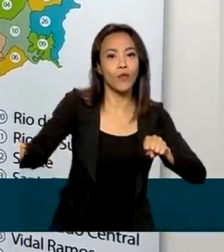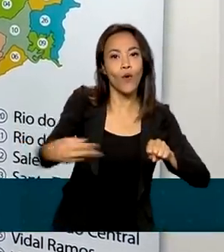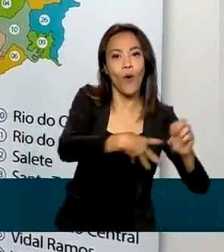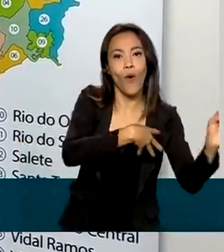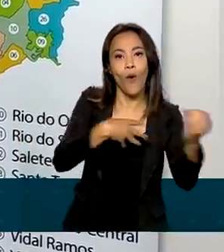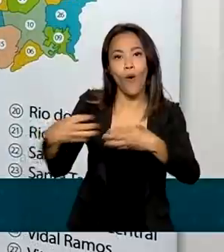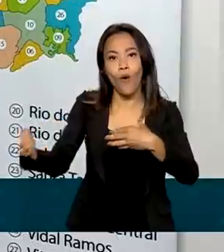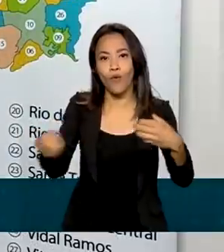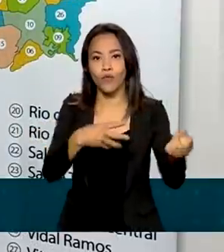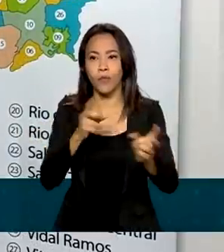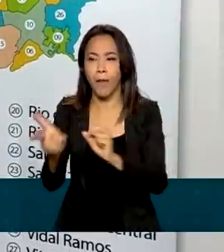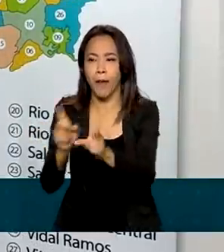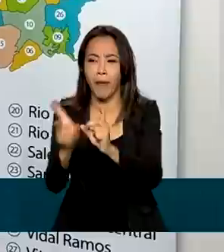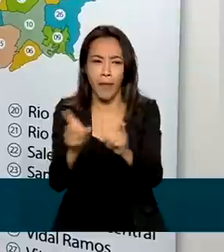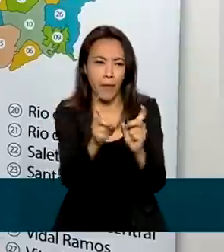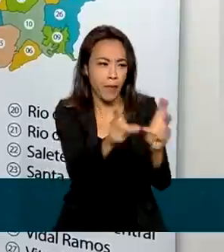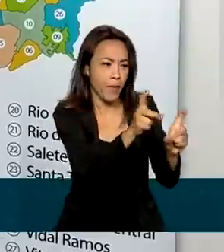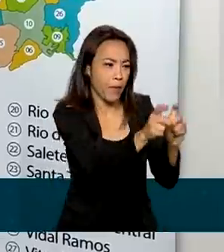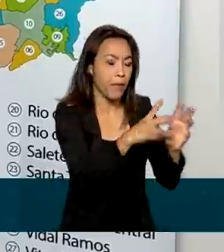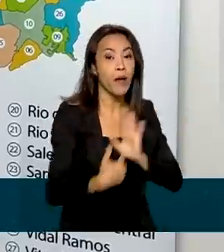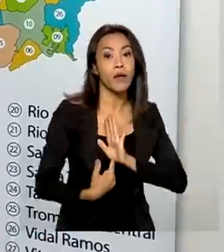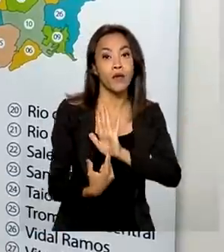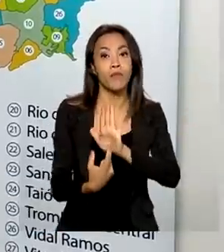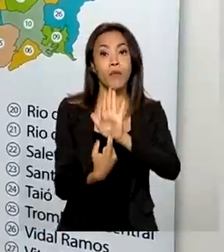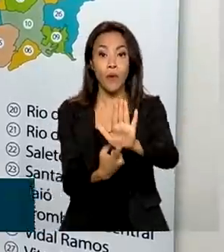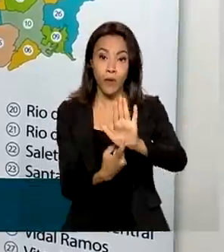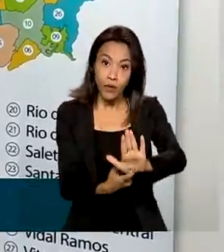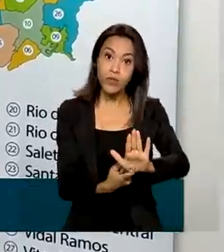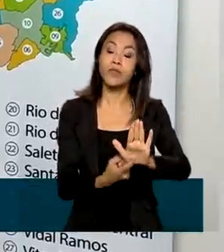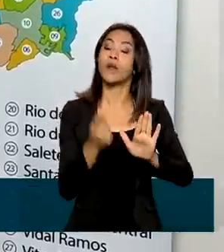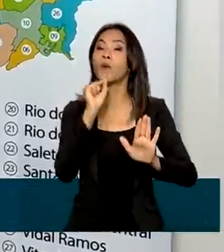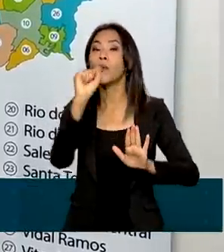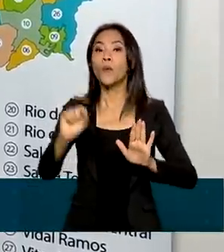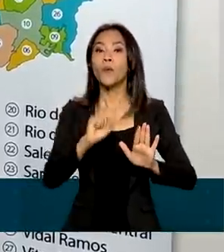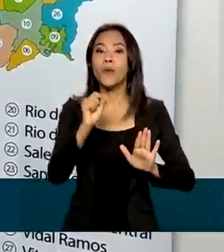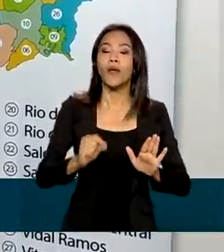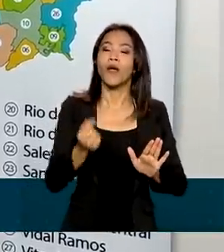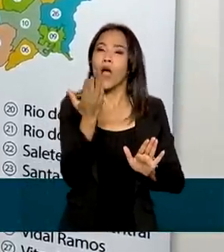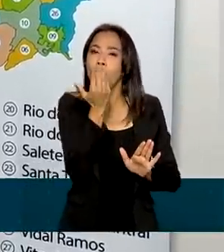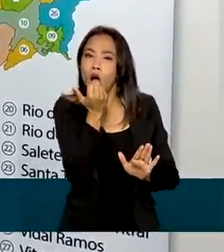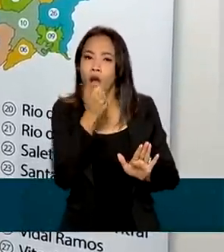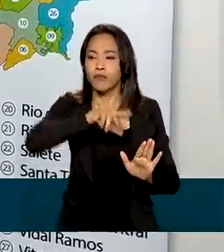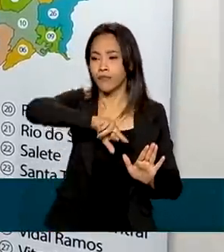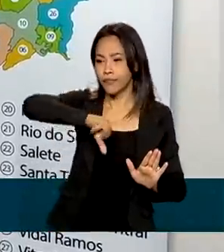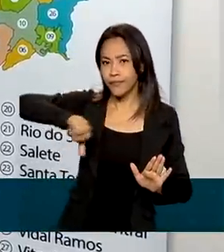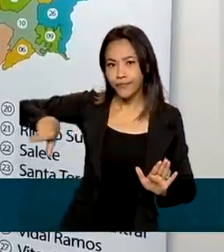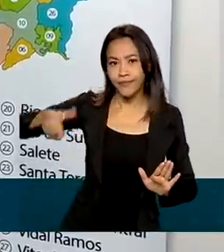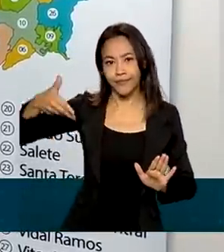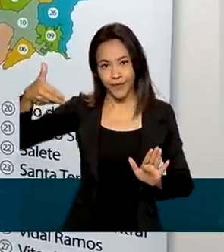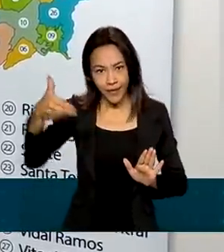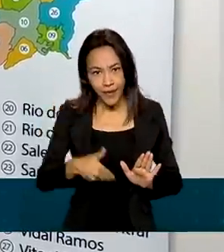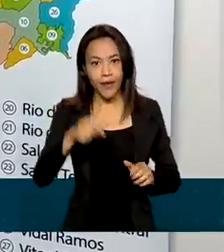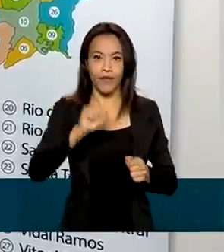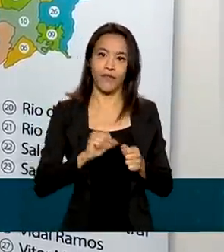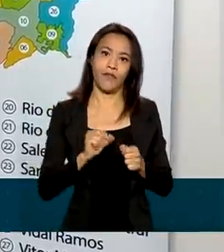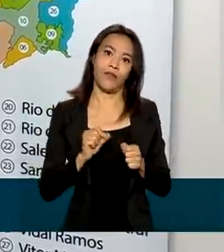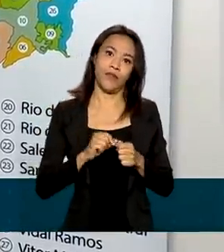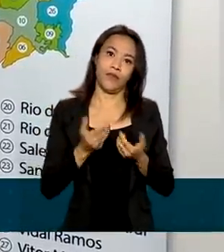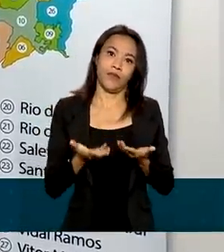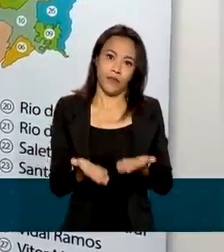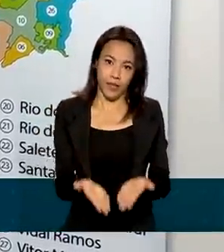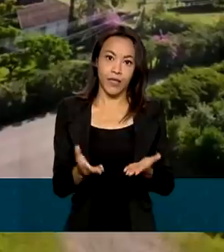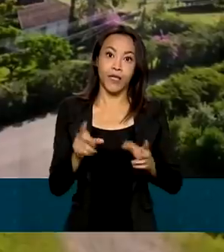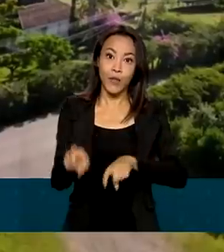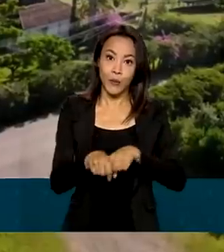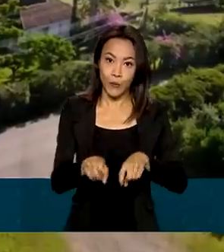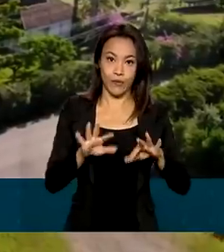material produzido que mostra um pouco da nossa gastronomia, que mostra um pouco dos produtos que são produzidos aqui na agricultura